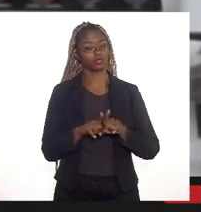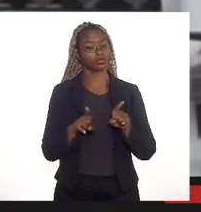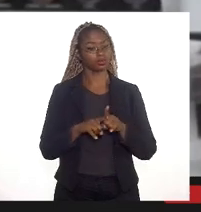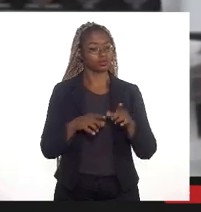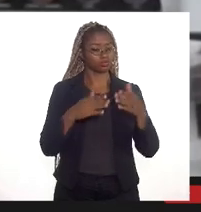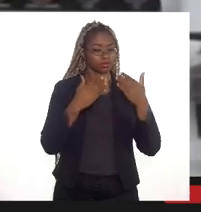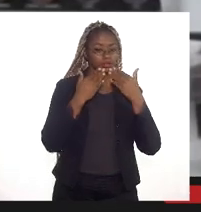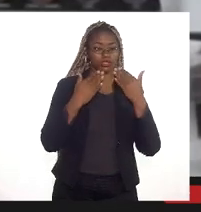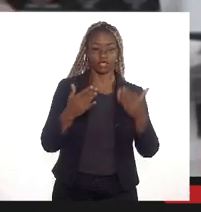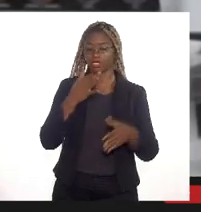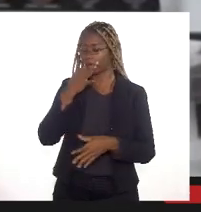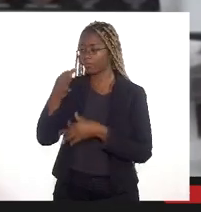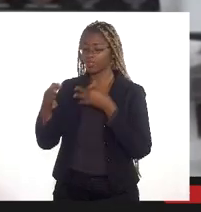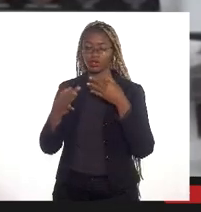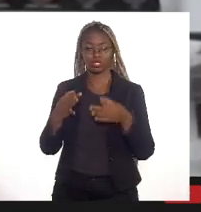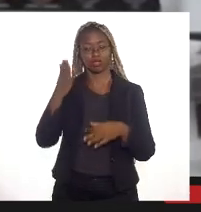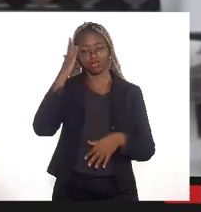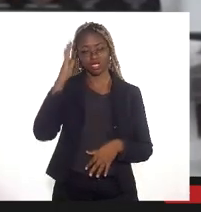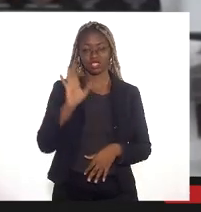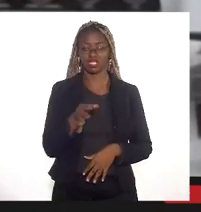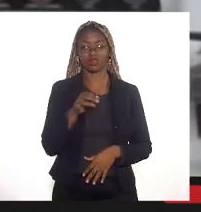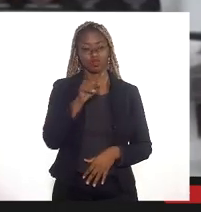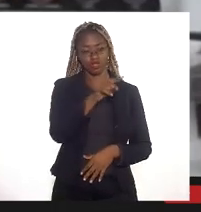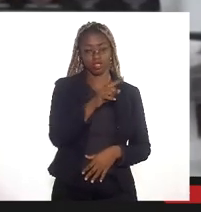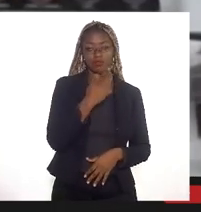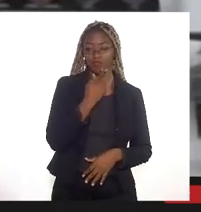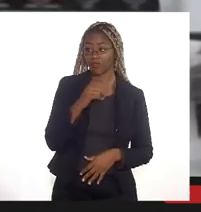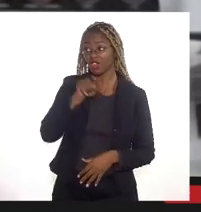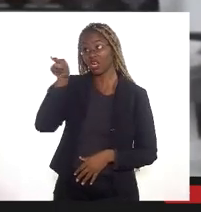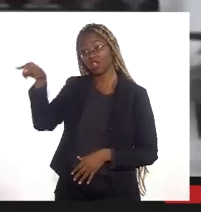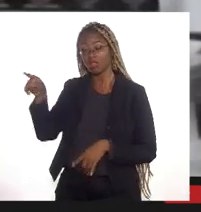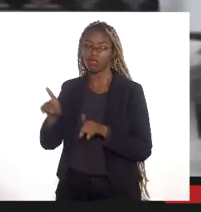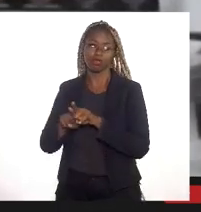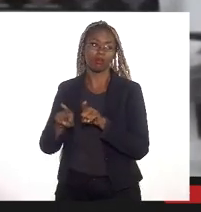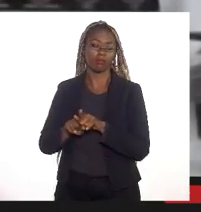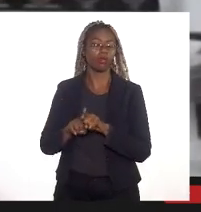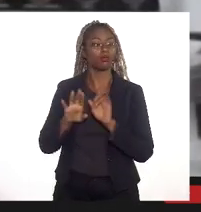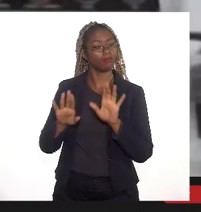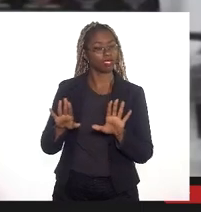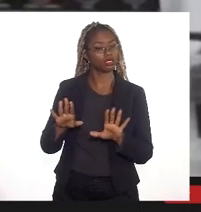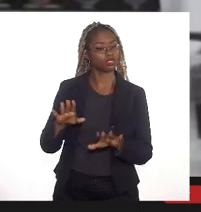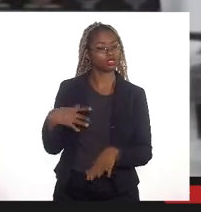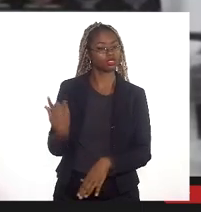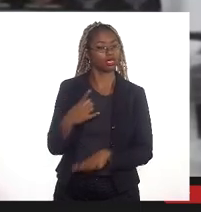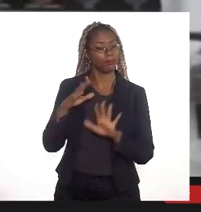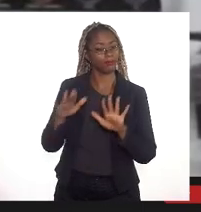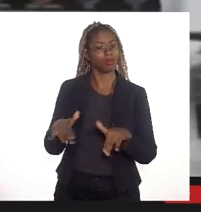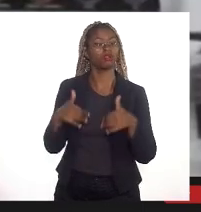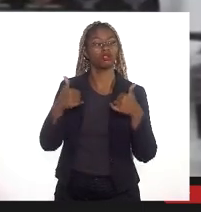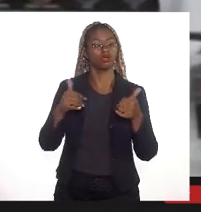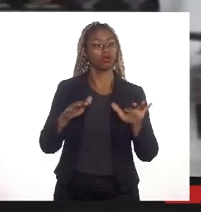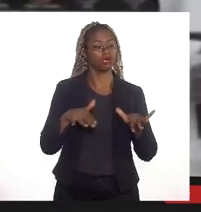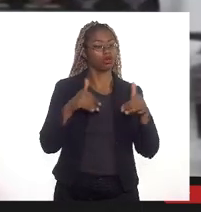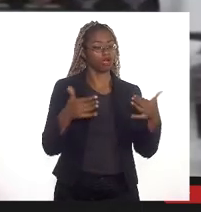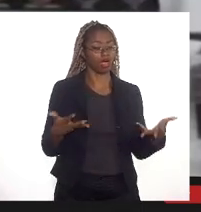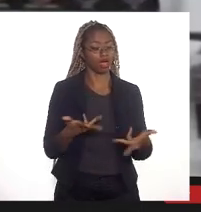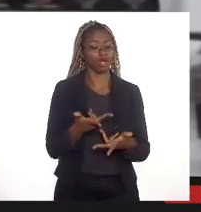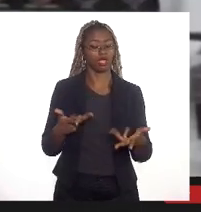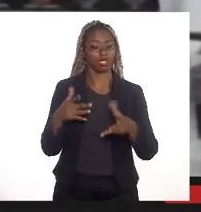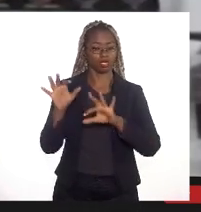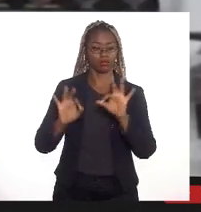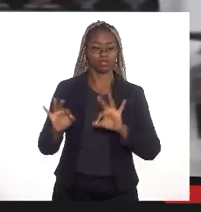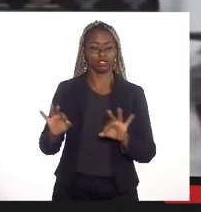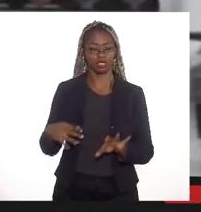vista eu tenho certeza que o senhor falou aqui pra gente o senhor vai falar com o Paulo Camido e que a gente vai cada vez mais melhorar a qualidade desse projeto